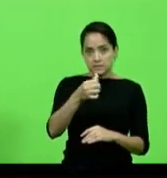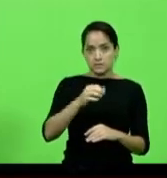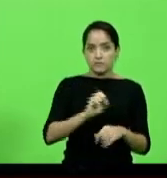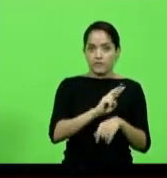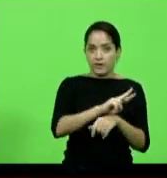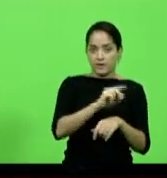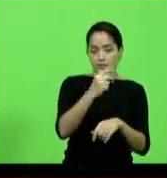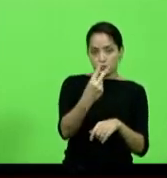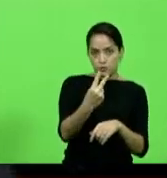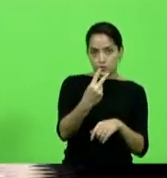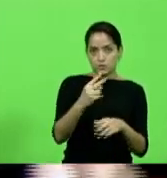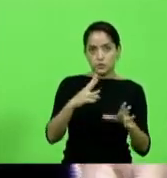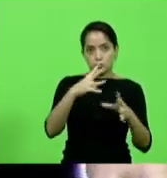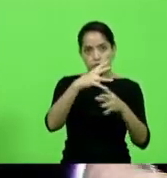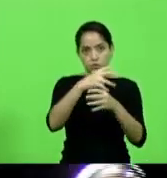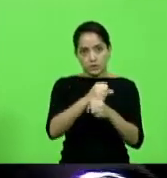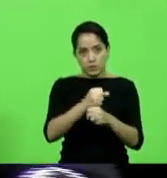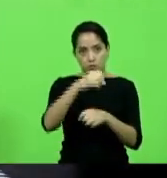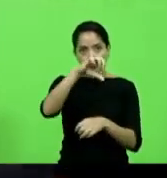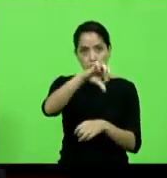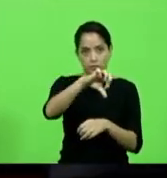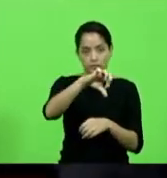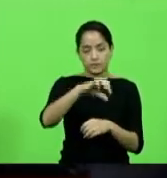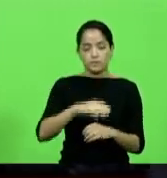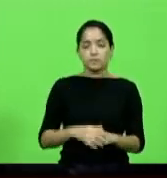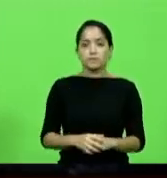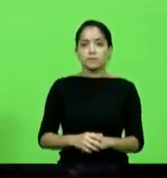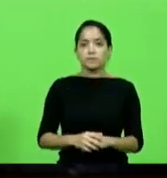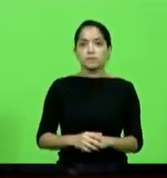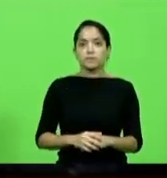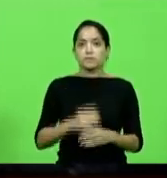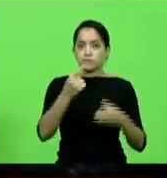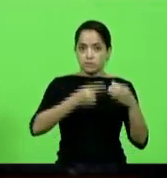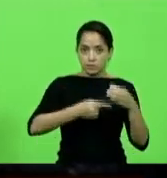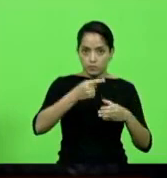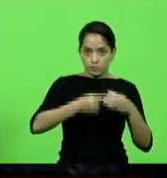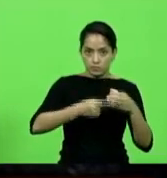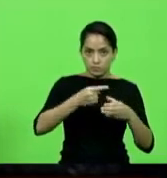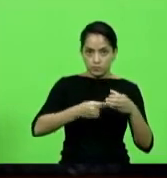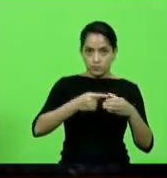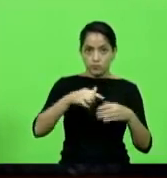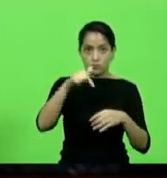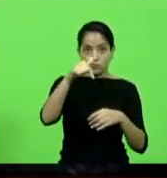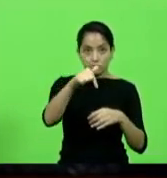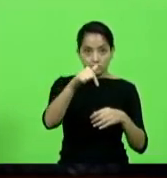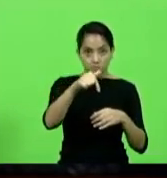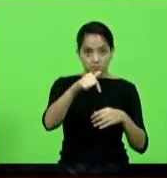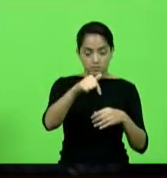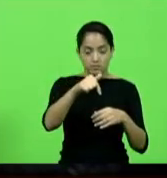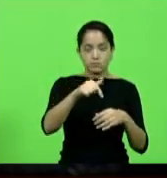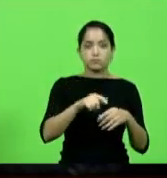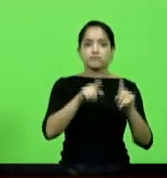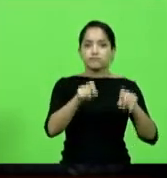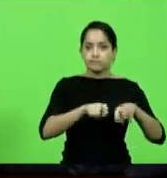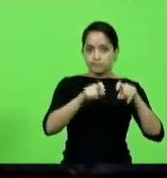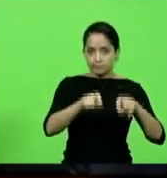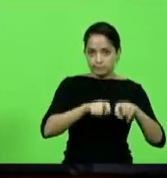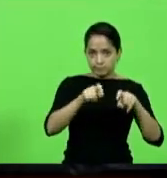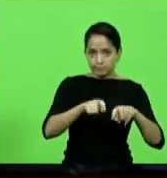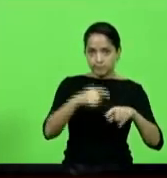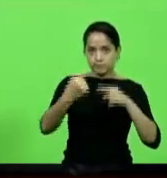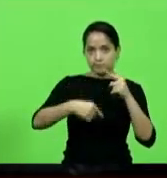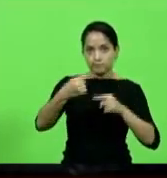duas vagas. Total, nove vagas. Comissões com sete membros. Comissão de Agricultura e Política Rural,